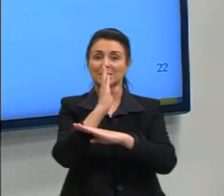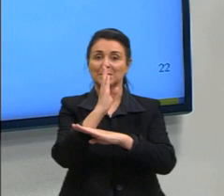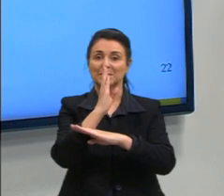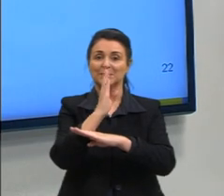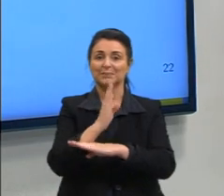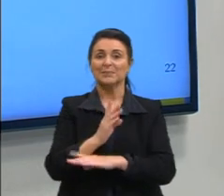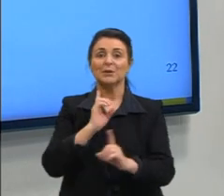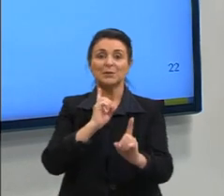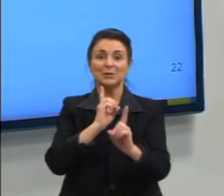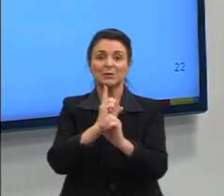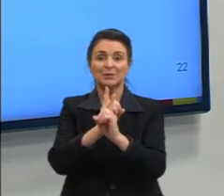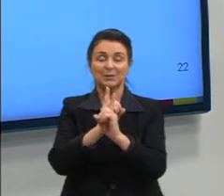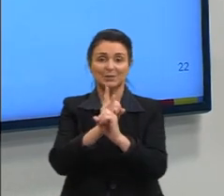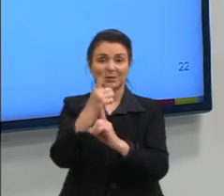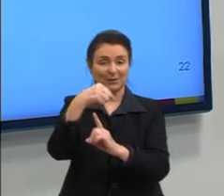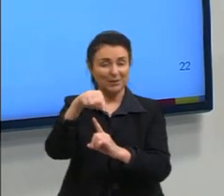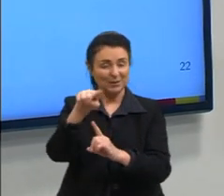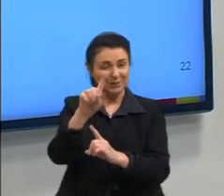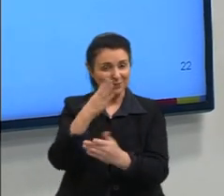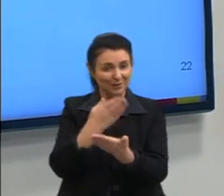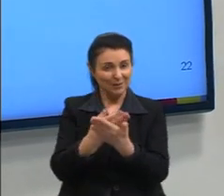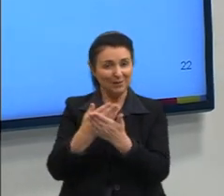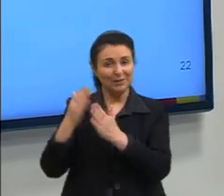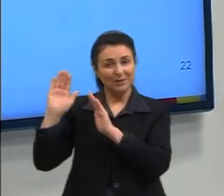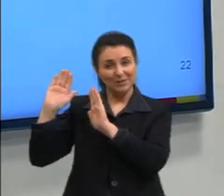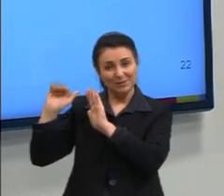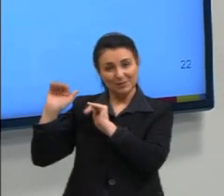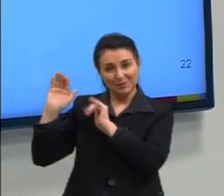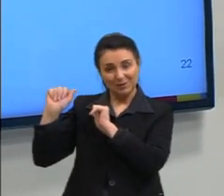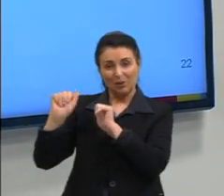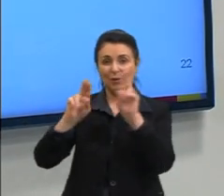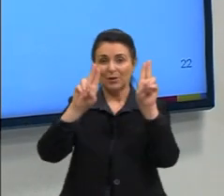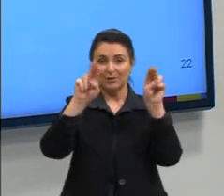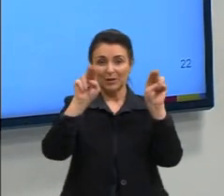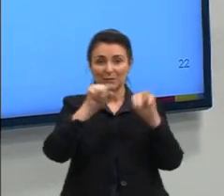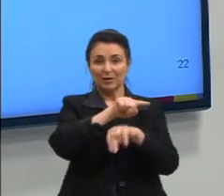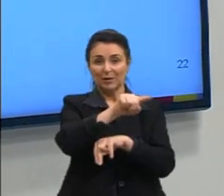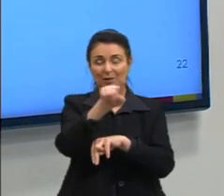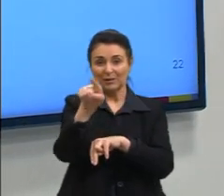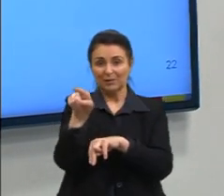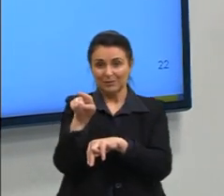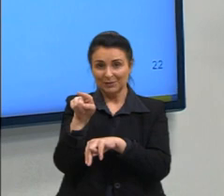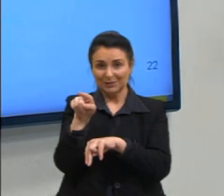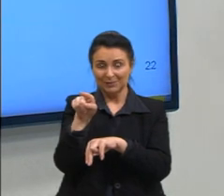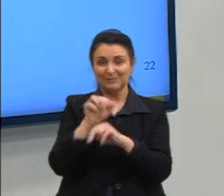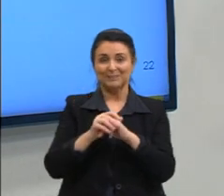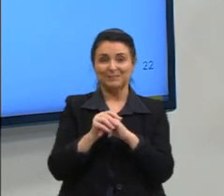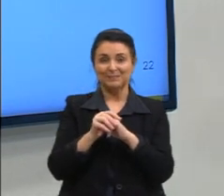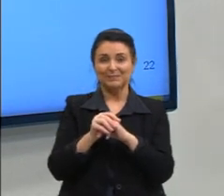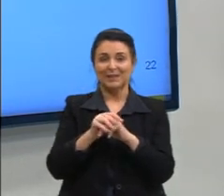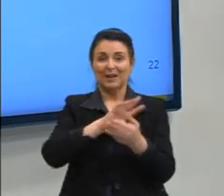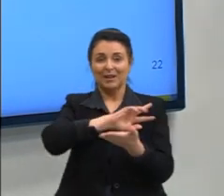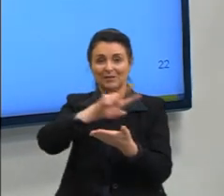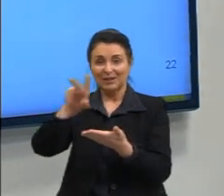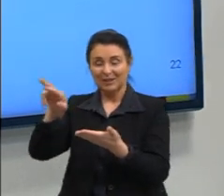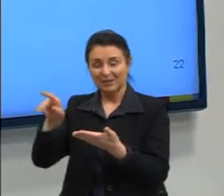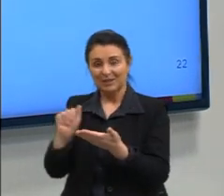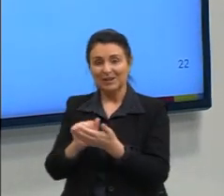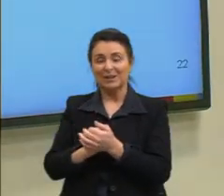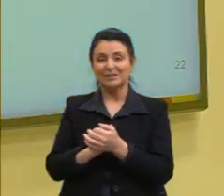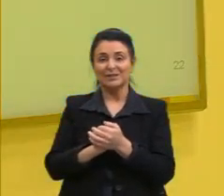nos encontramos na próxima aula onde trataremos de boceo e tuteo variedades linguísticas